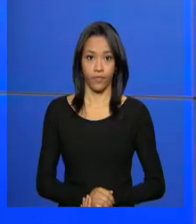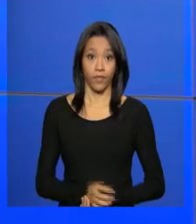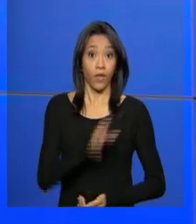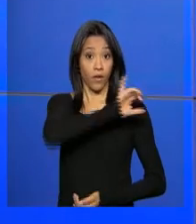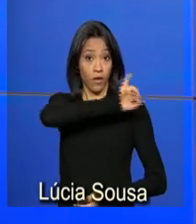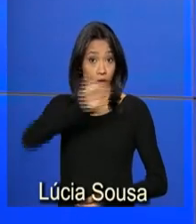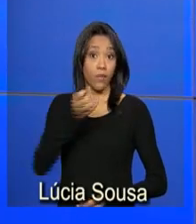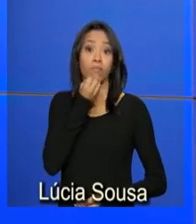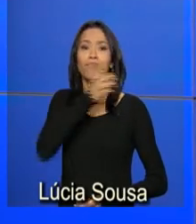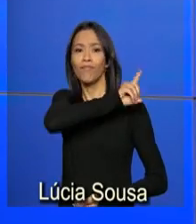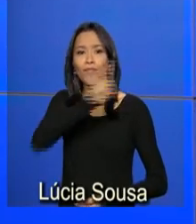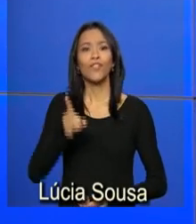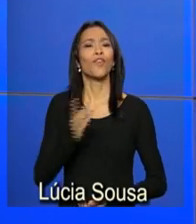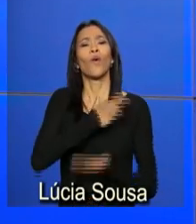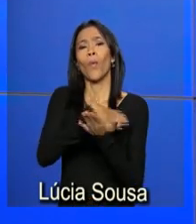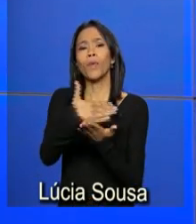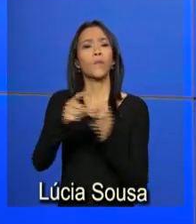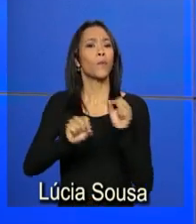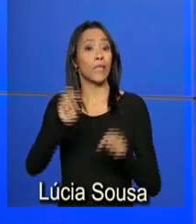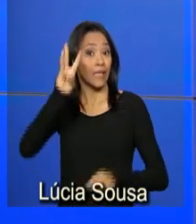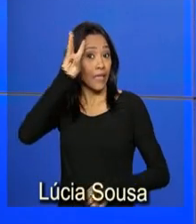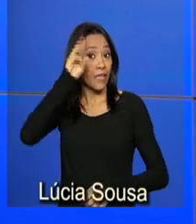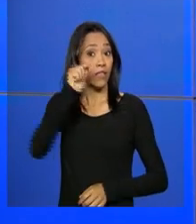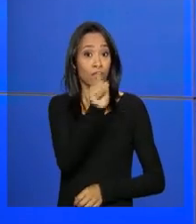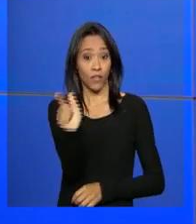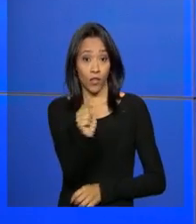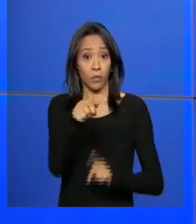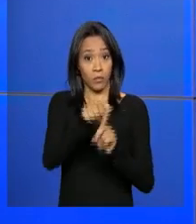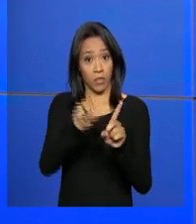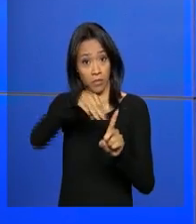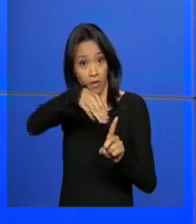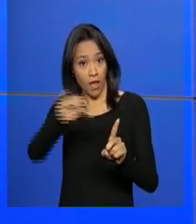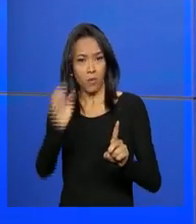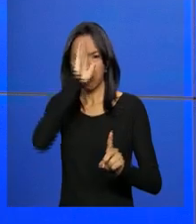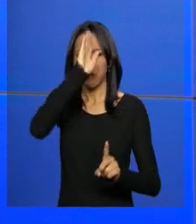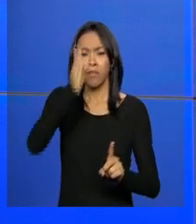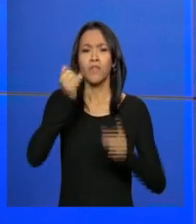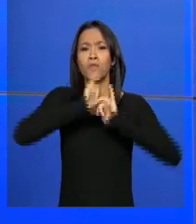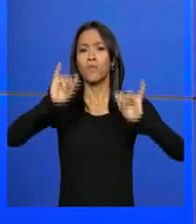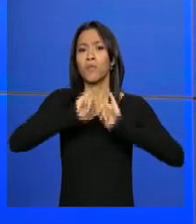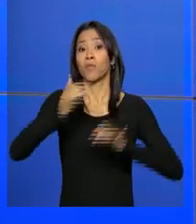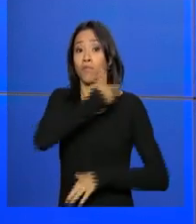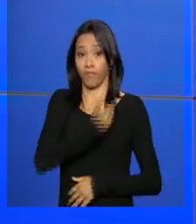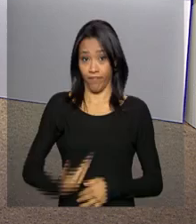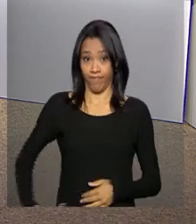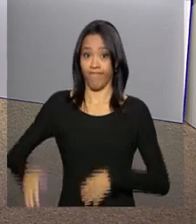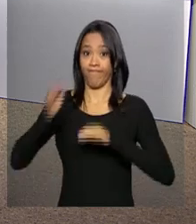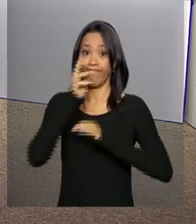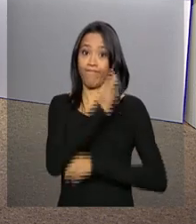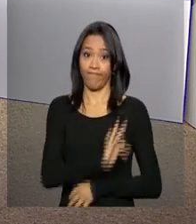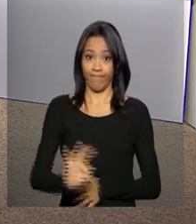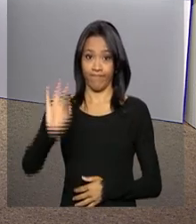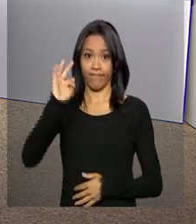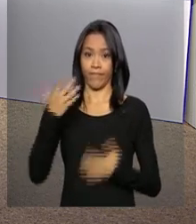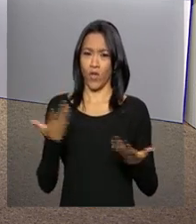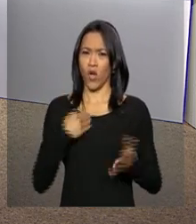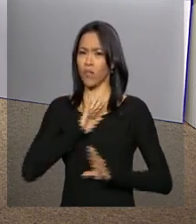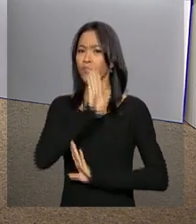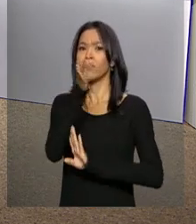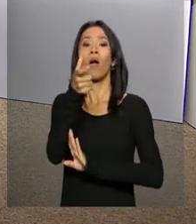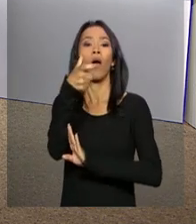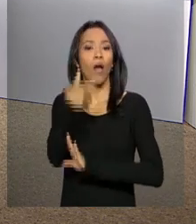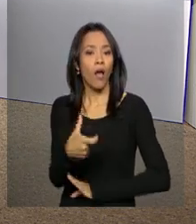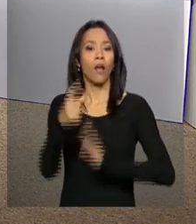Olá, bom dia. Começamos esta terça-feira, 22 de março, com as principais notícias do governo federal. Vamos direto ao Palácio do